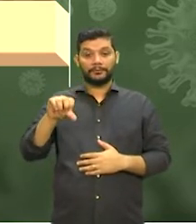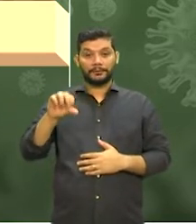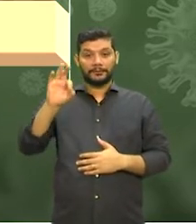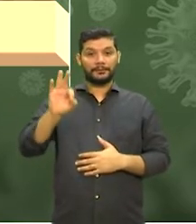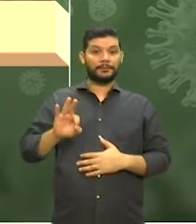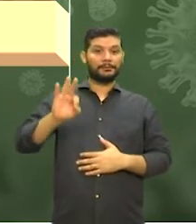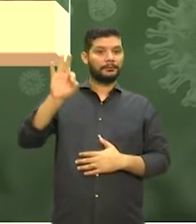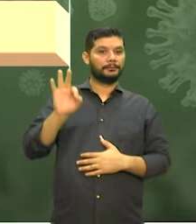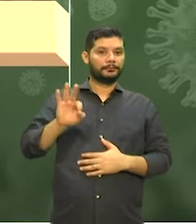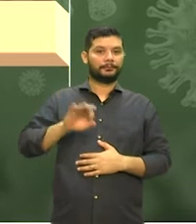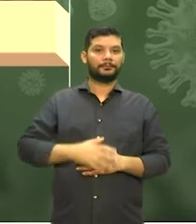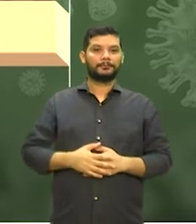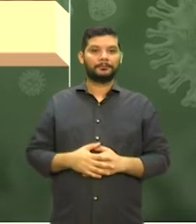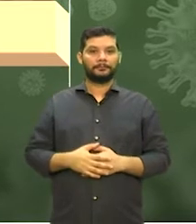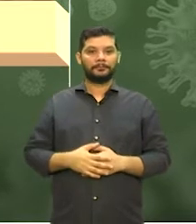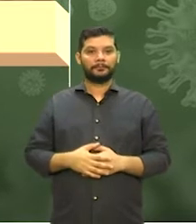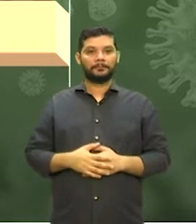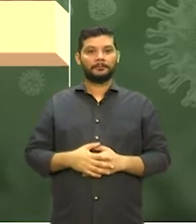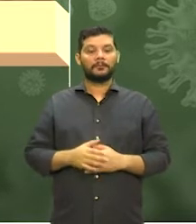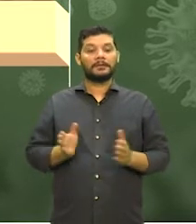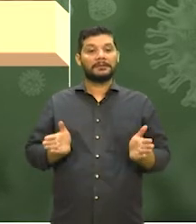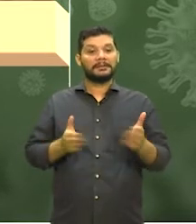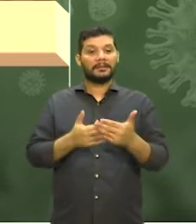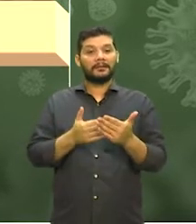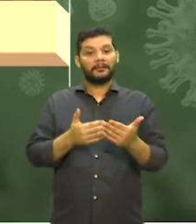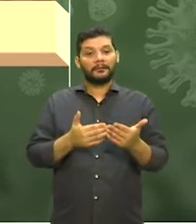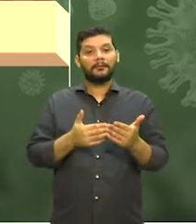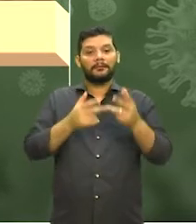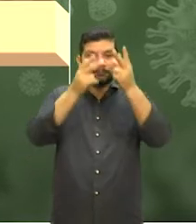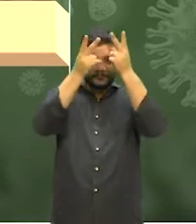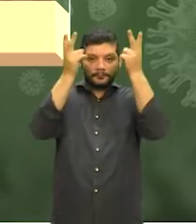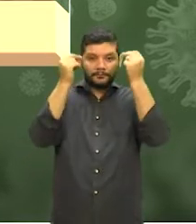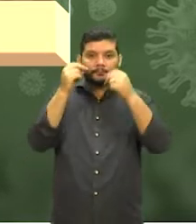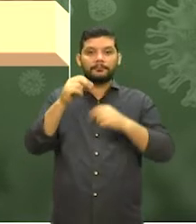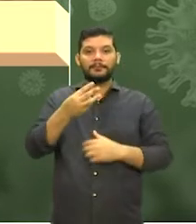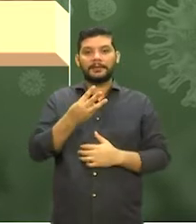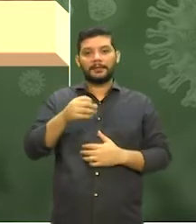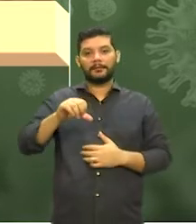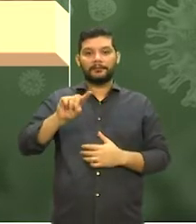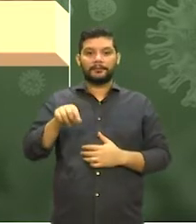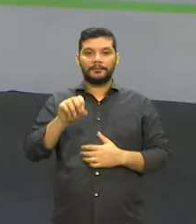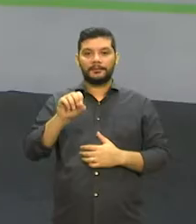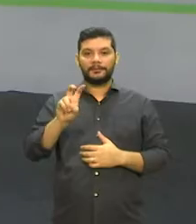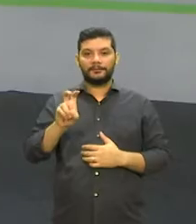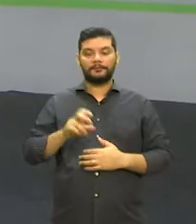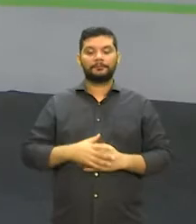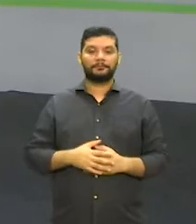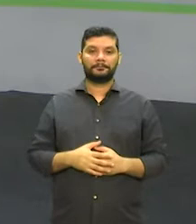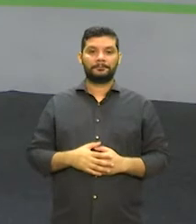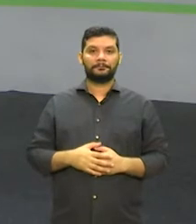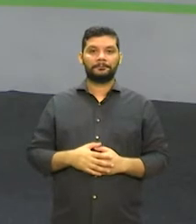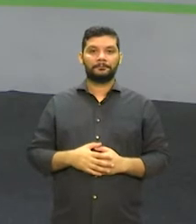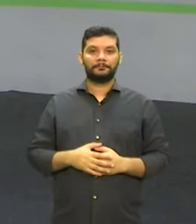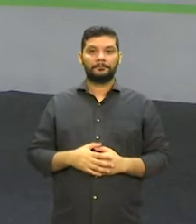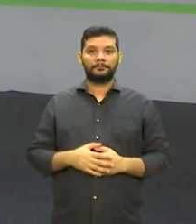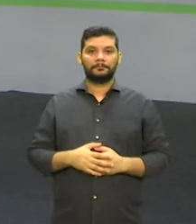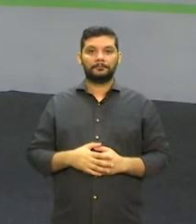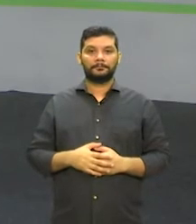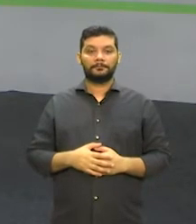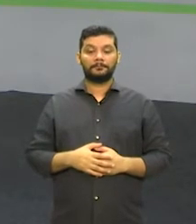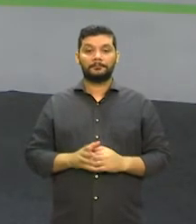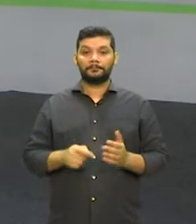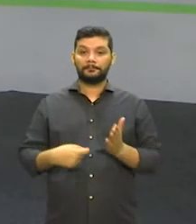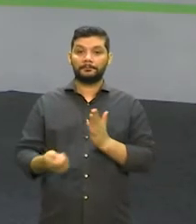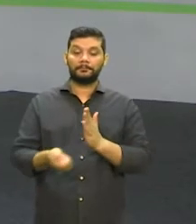,59% e nas enfermarias, 39,05%. Foi assinado